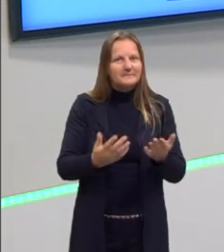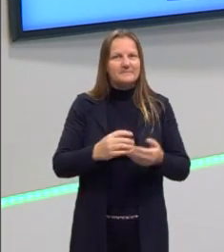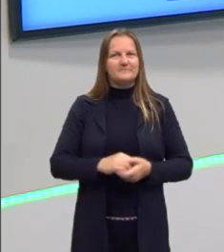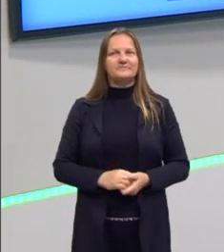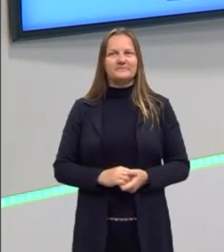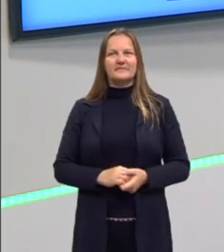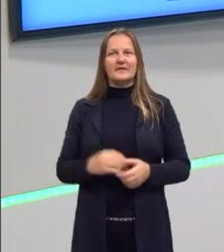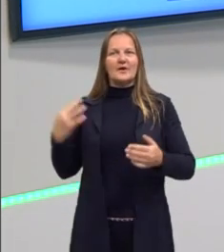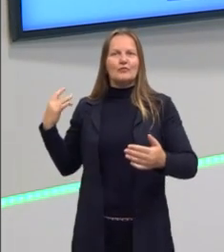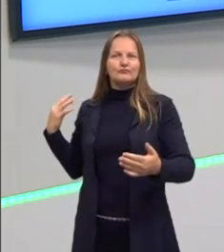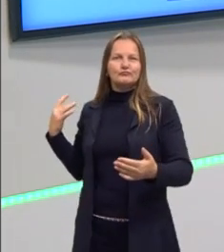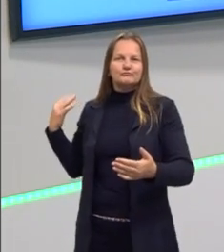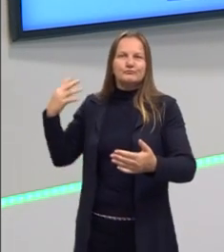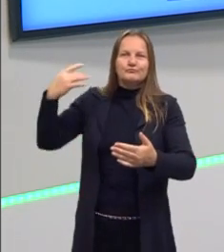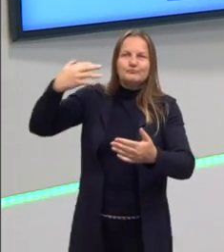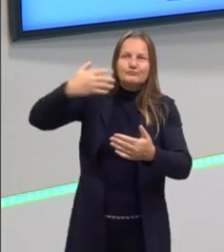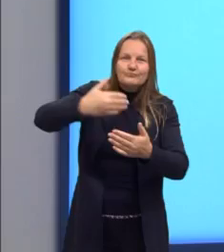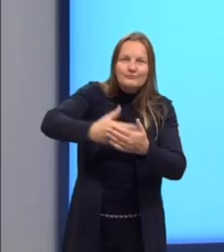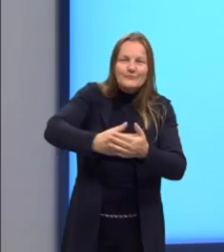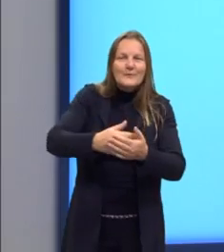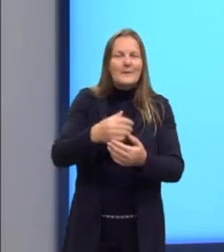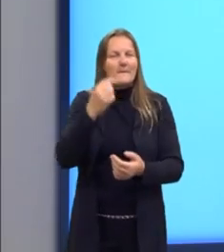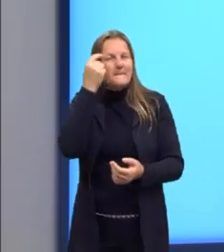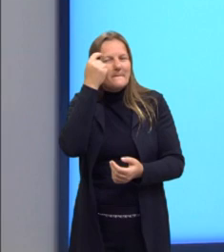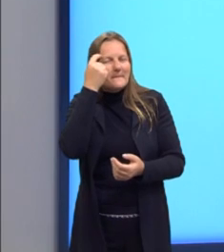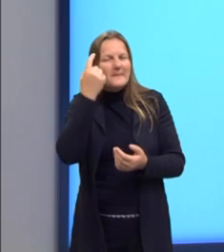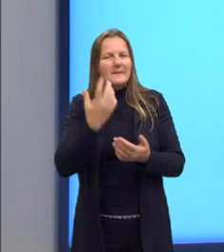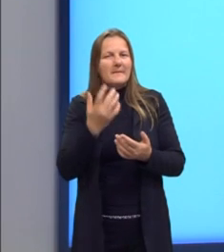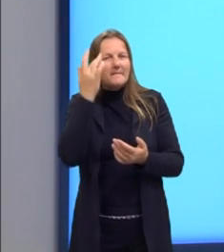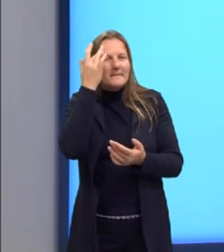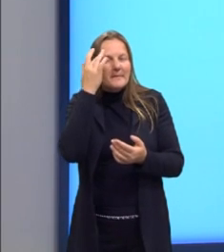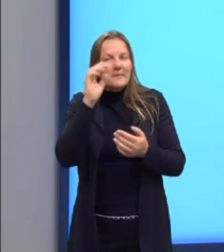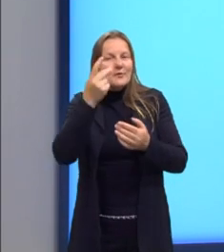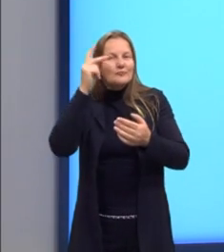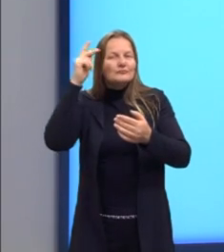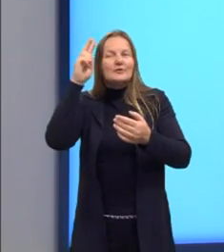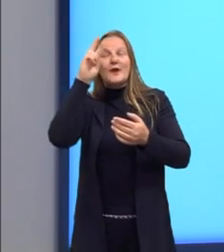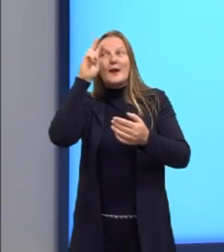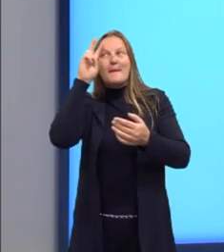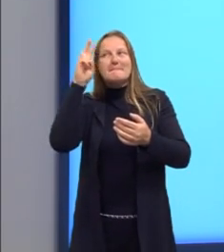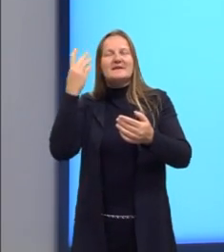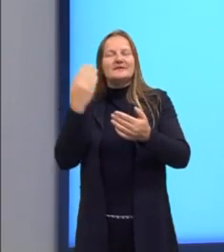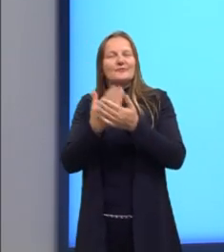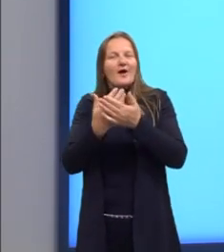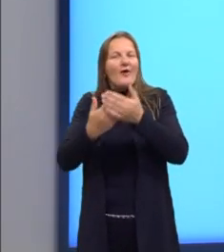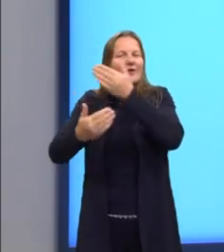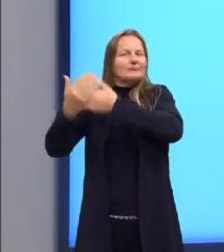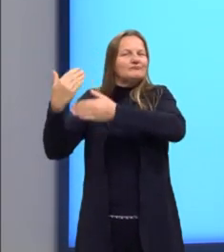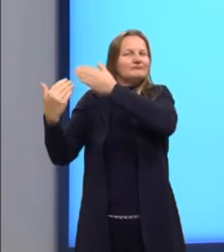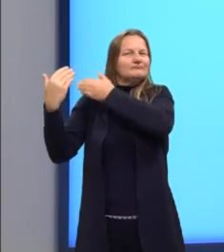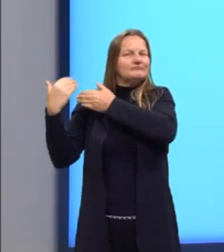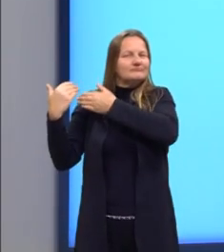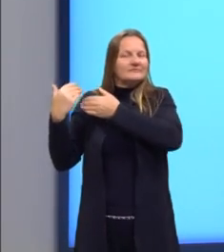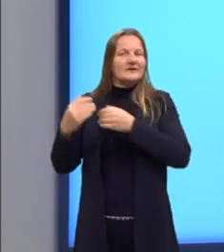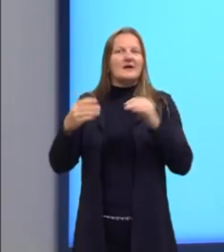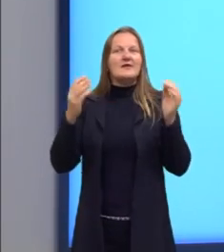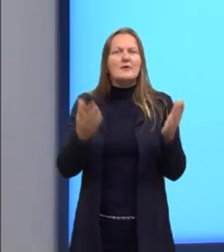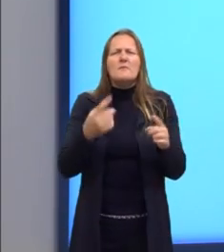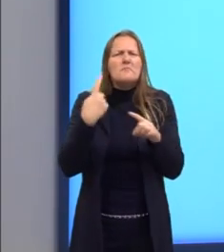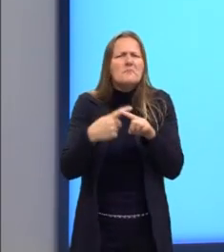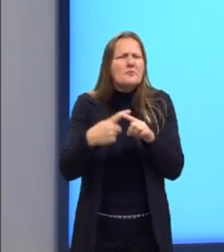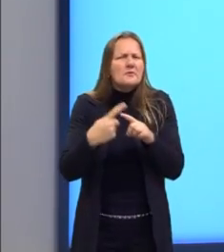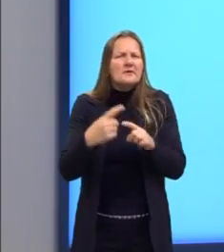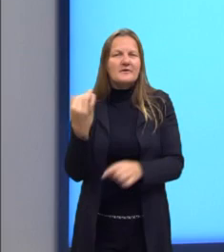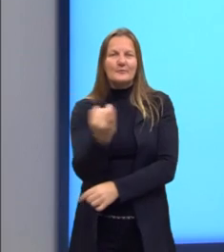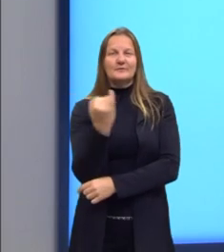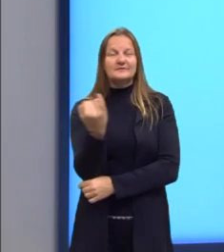fizemos essa memória, fizemos esse processo de relembrar. Mas por que a